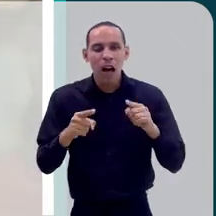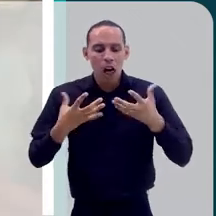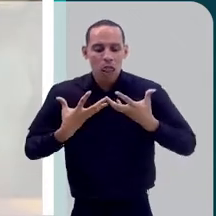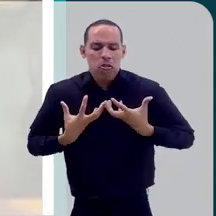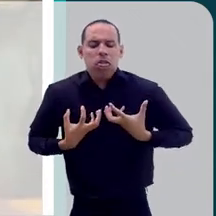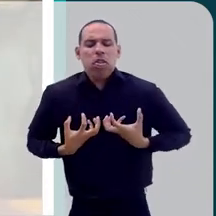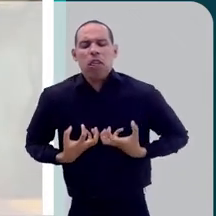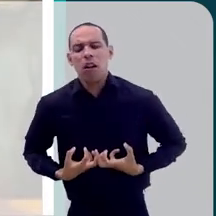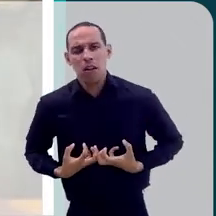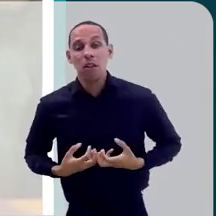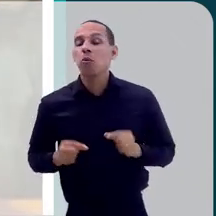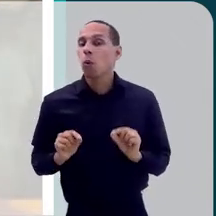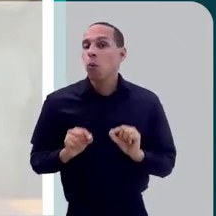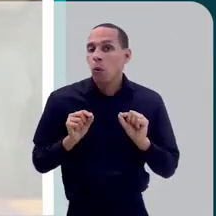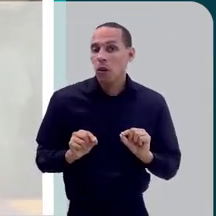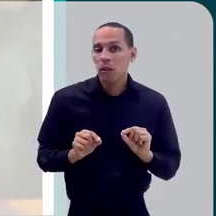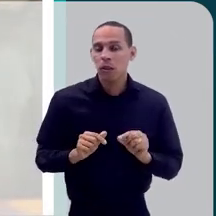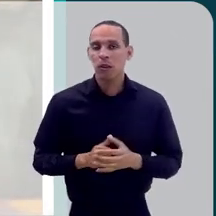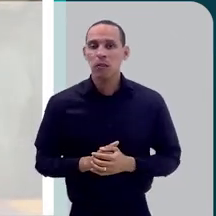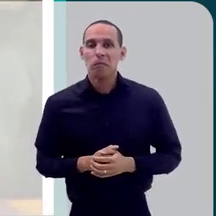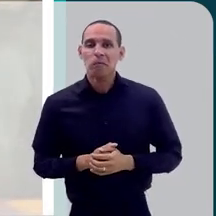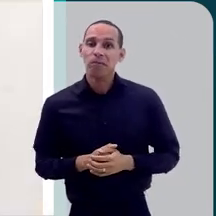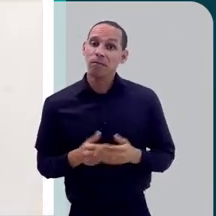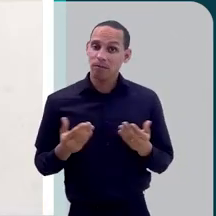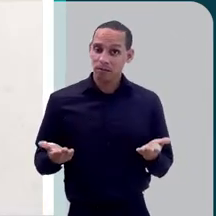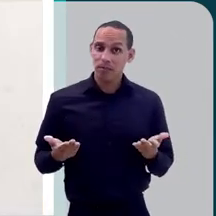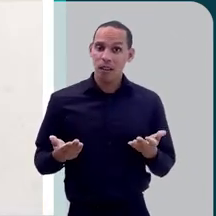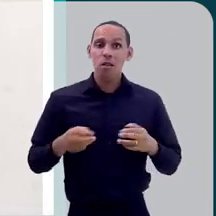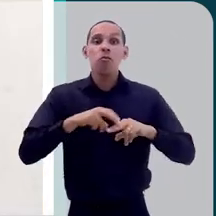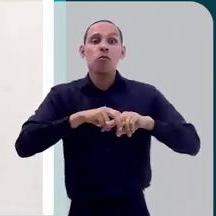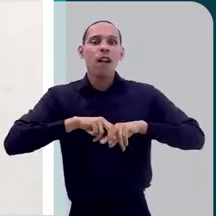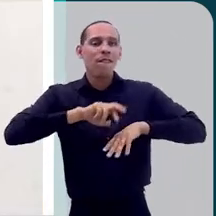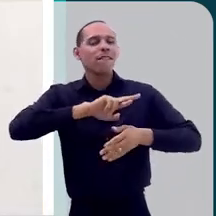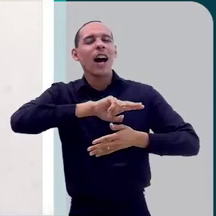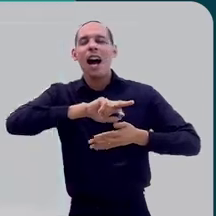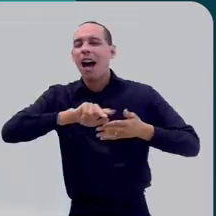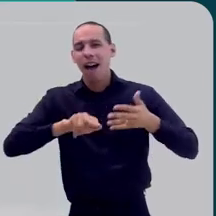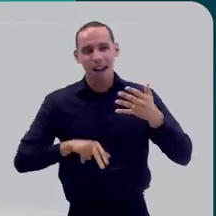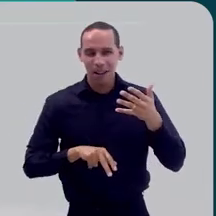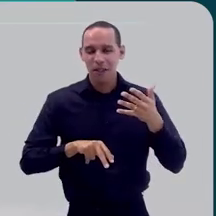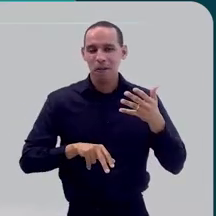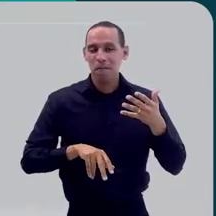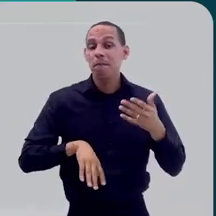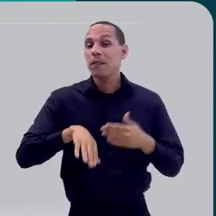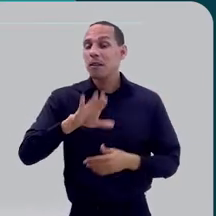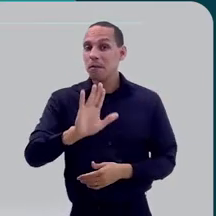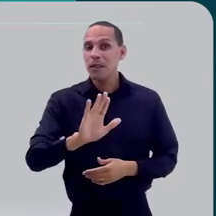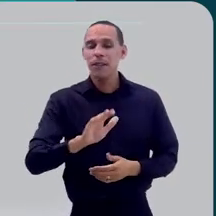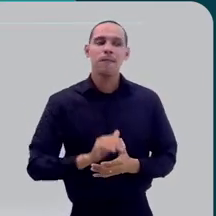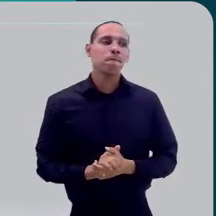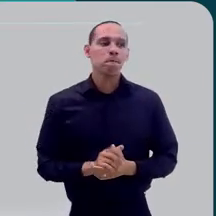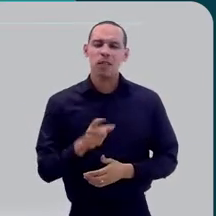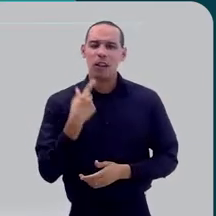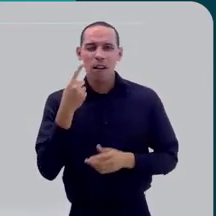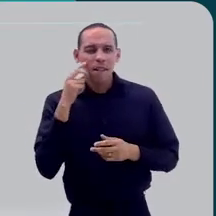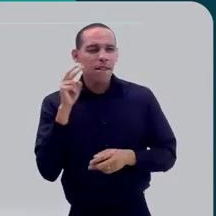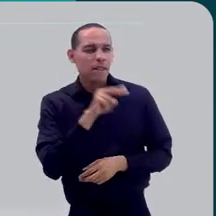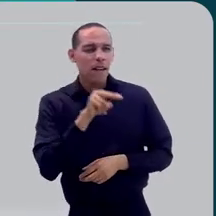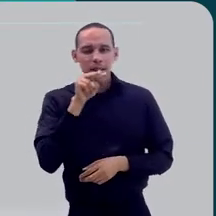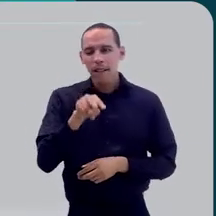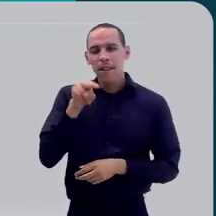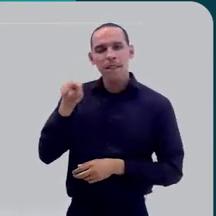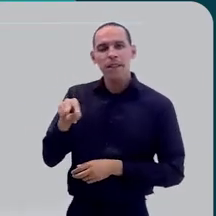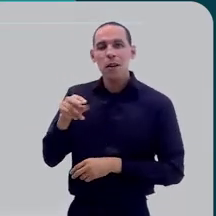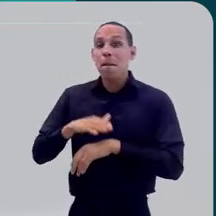esgotamento na pessoa. Como eu falei, tem vários motivos. Mas onde que a gente vê isso